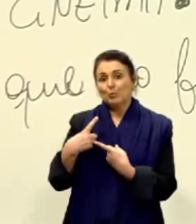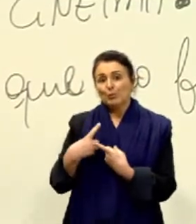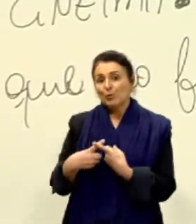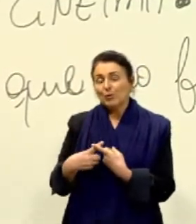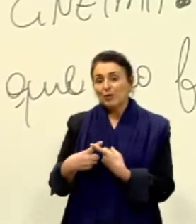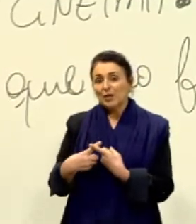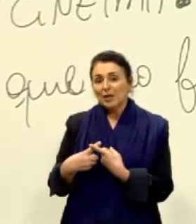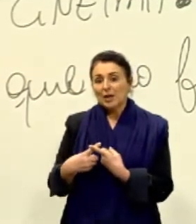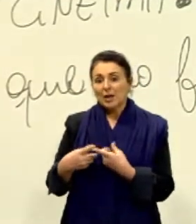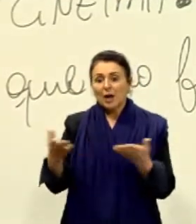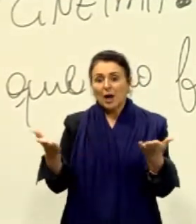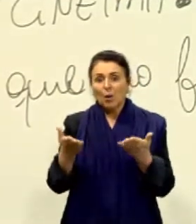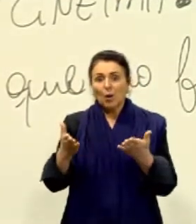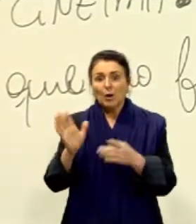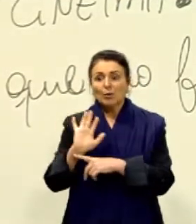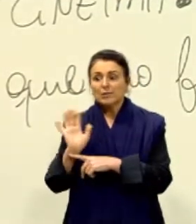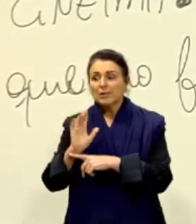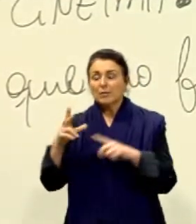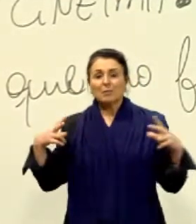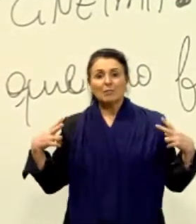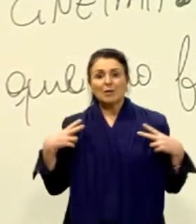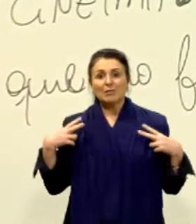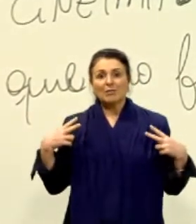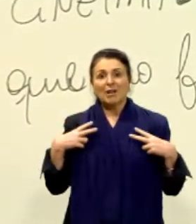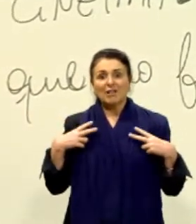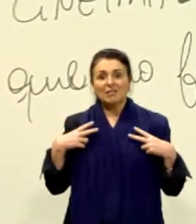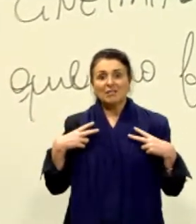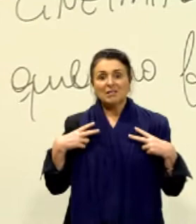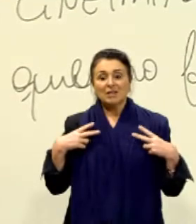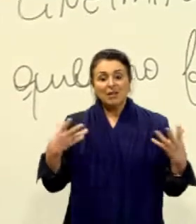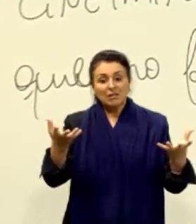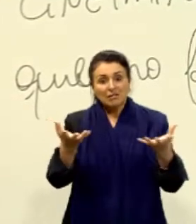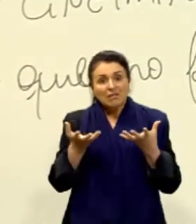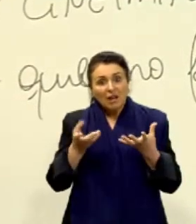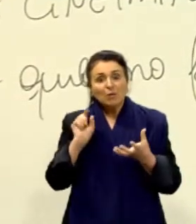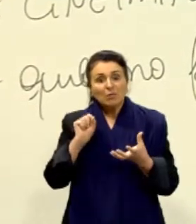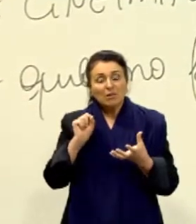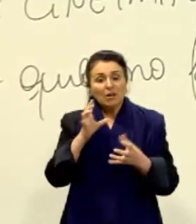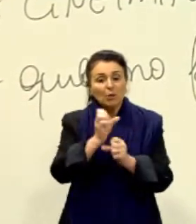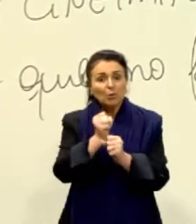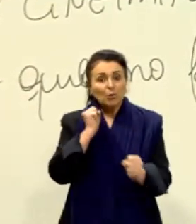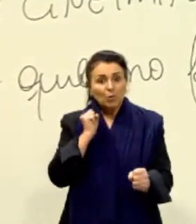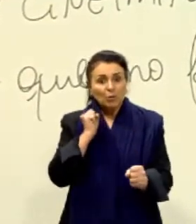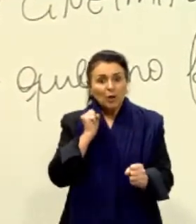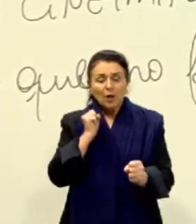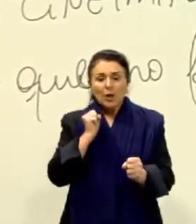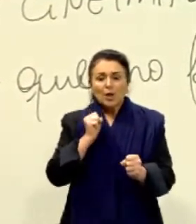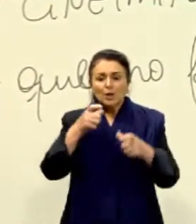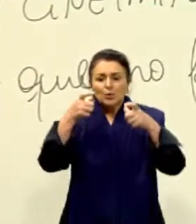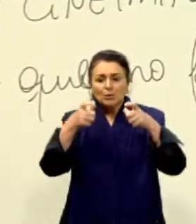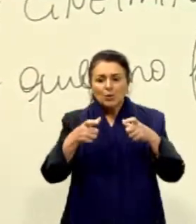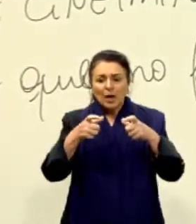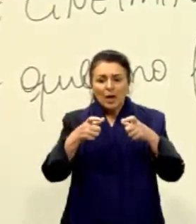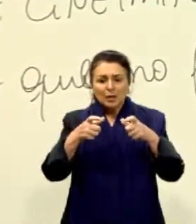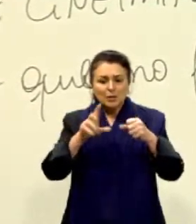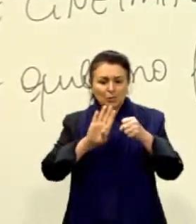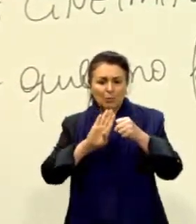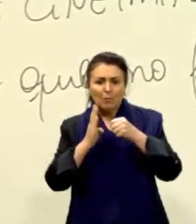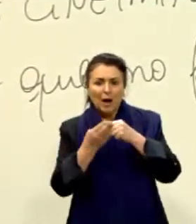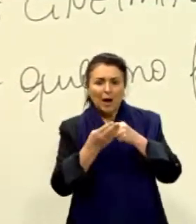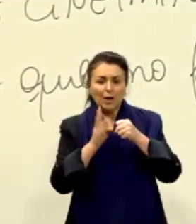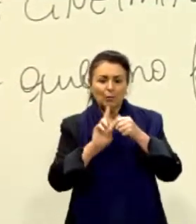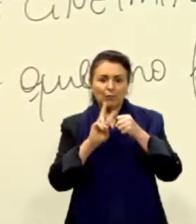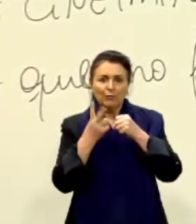privados, né? Então, eles querem o lucro. E as zonas periféricas, porque não tem shopping na periferia, né?